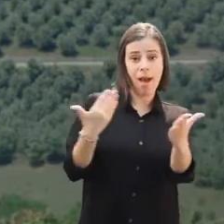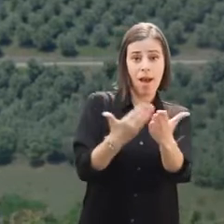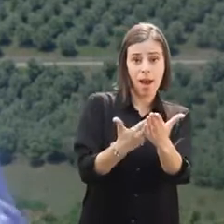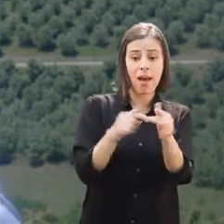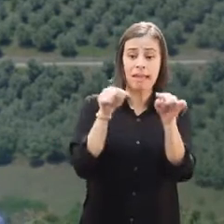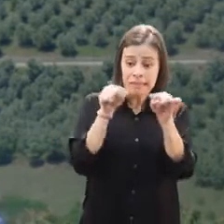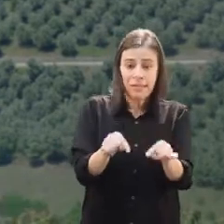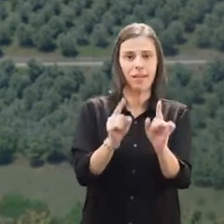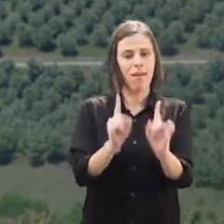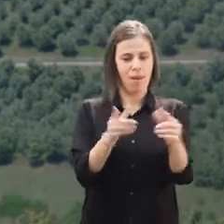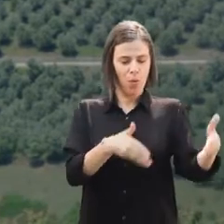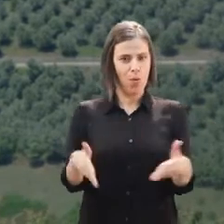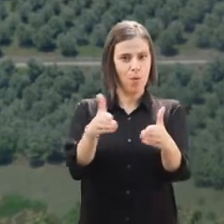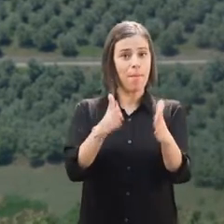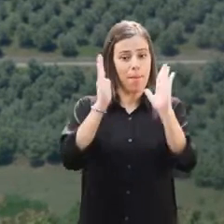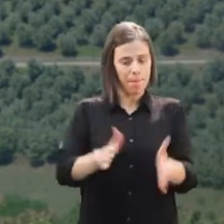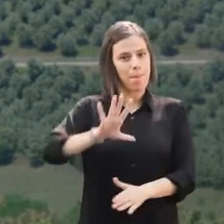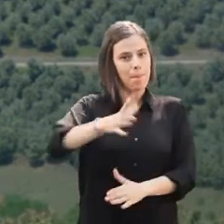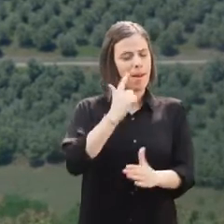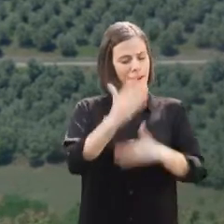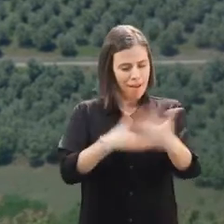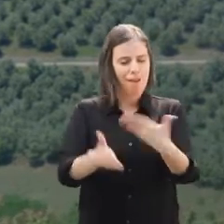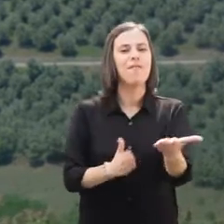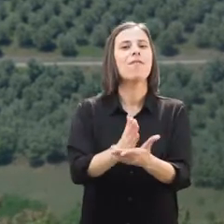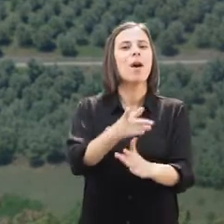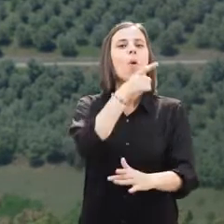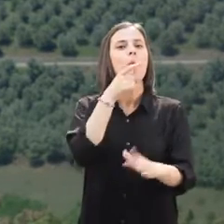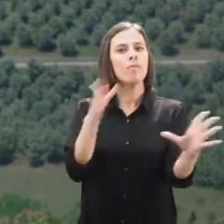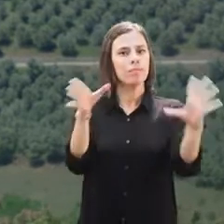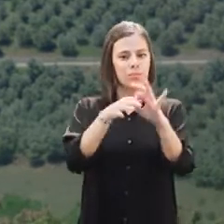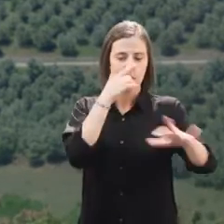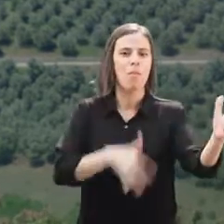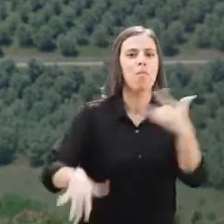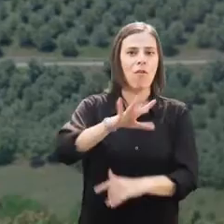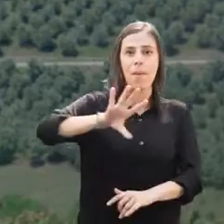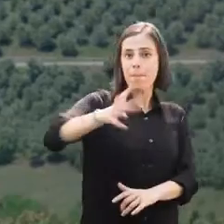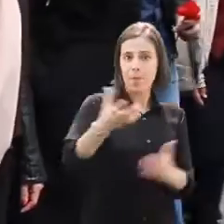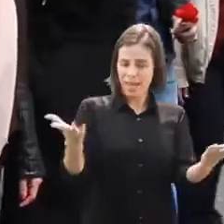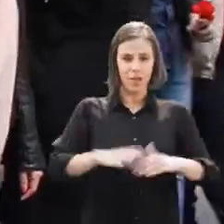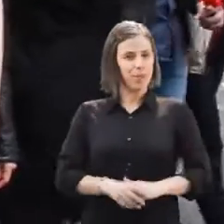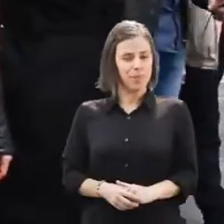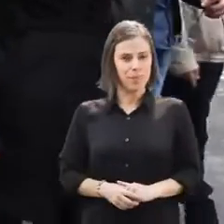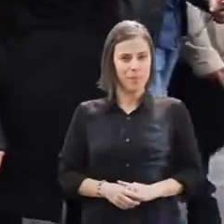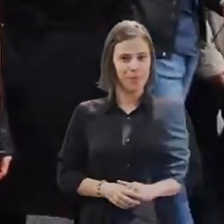últimos anos. É este o caminho que se impõe ao país. Avançar comprometidos com o povo e o país.